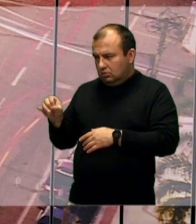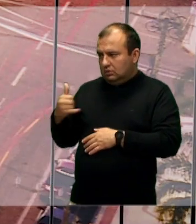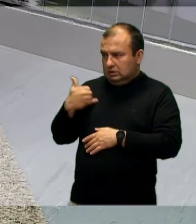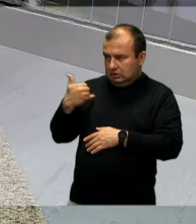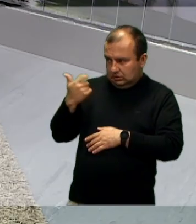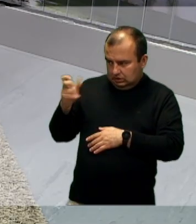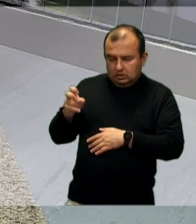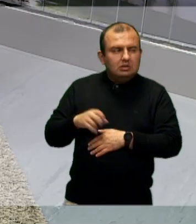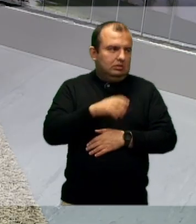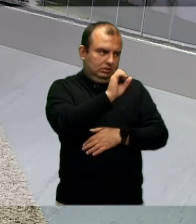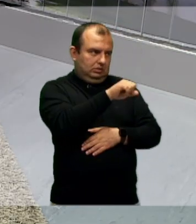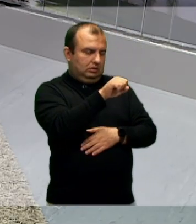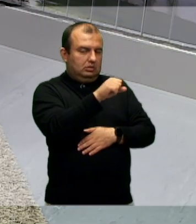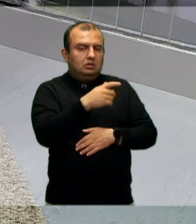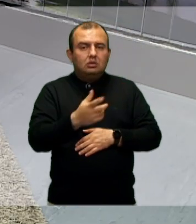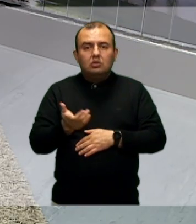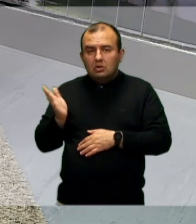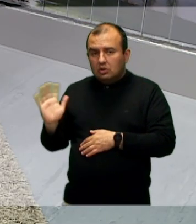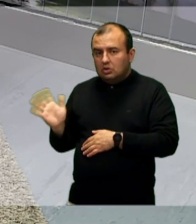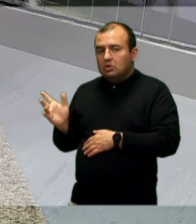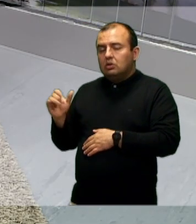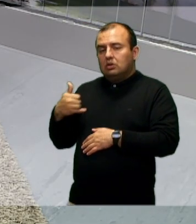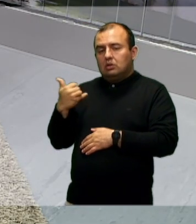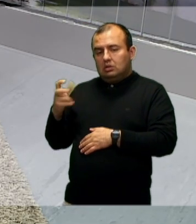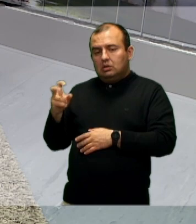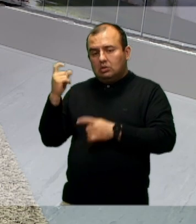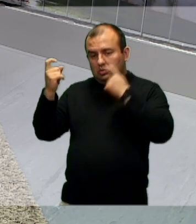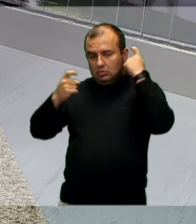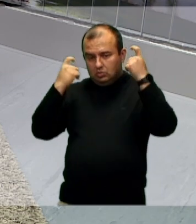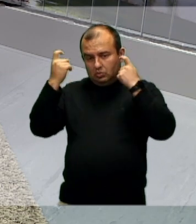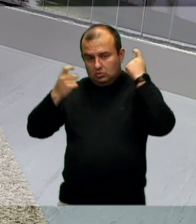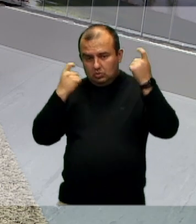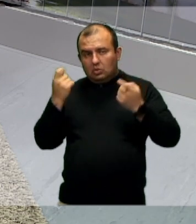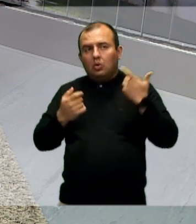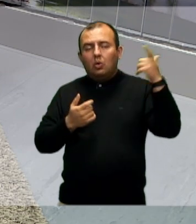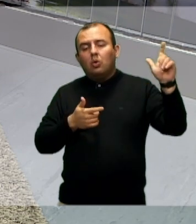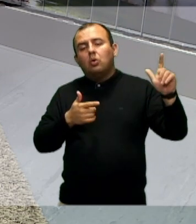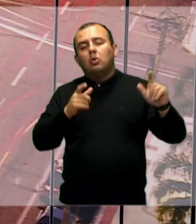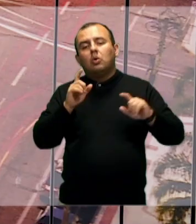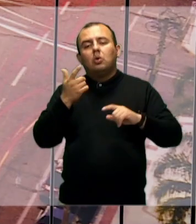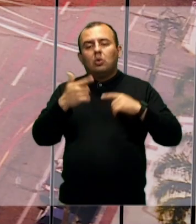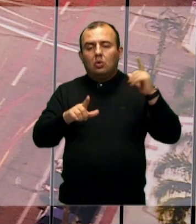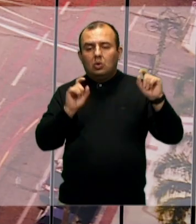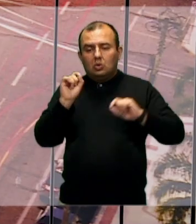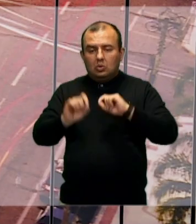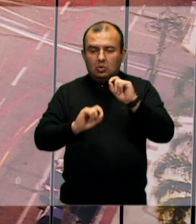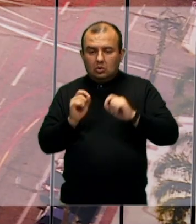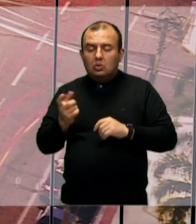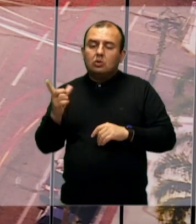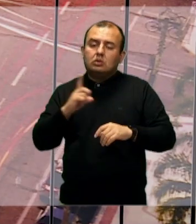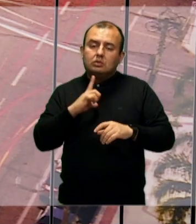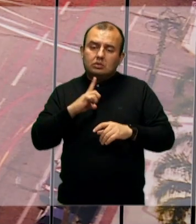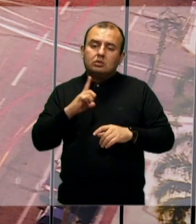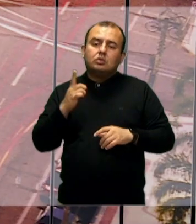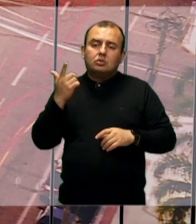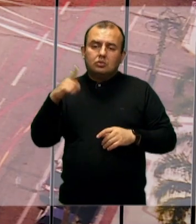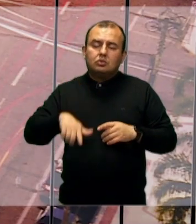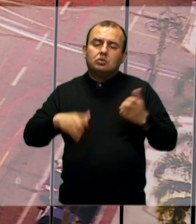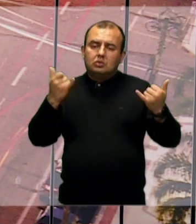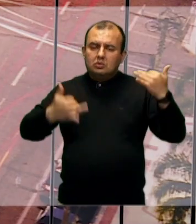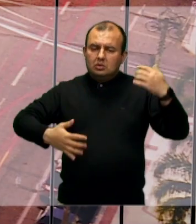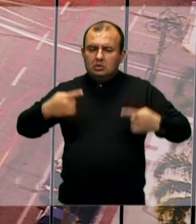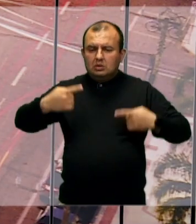anos, é isso? Sim. E com 15 anos você também já está preocupado com outra demanda que vem sendo cada vez mais